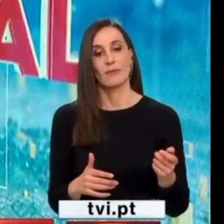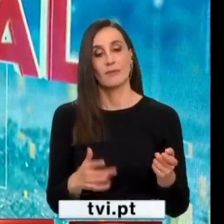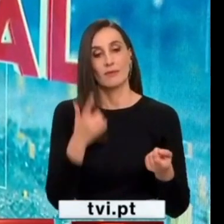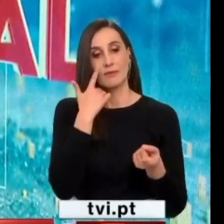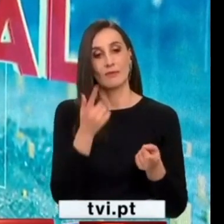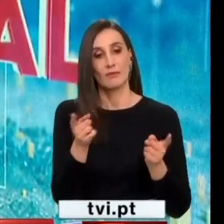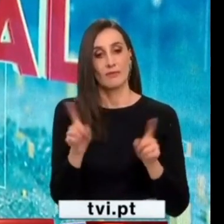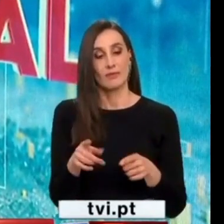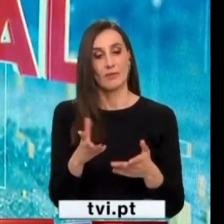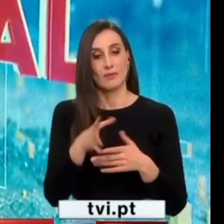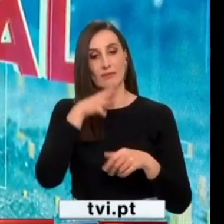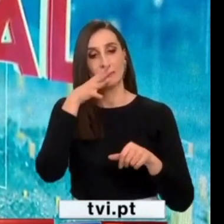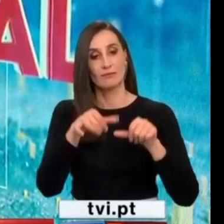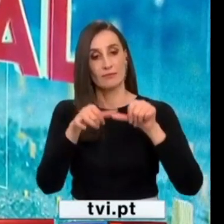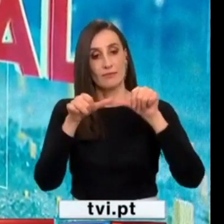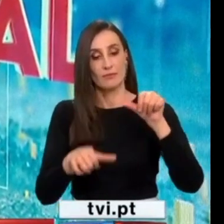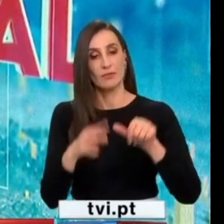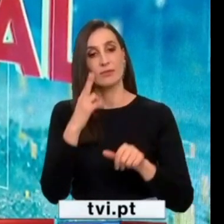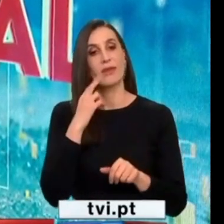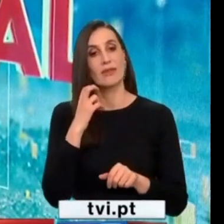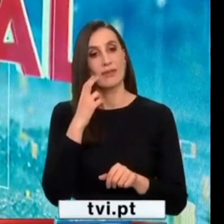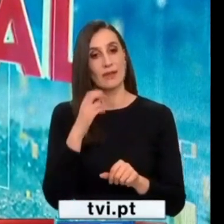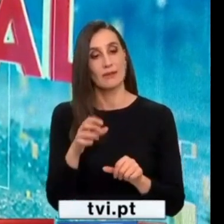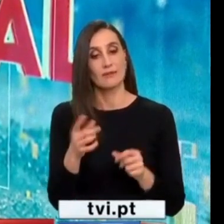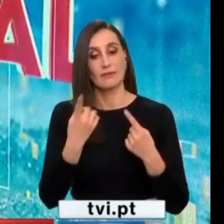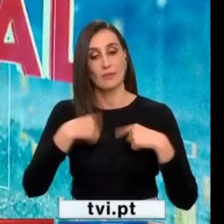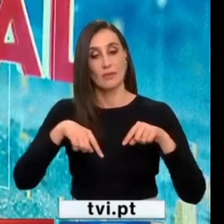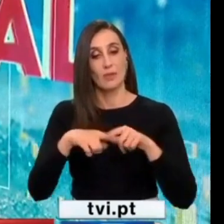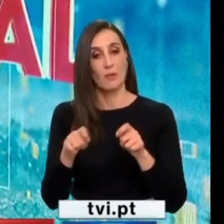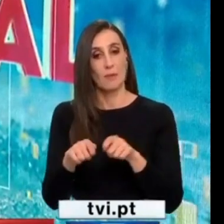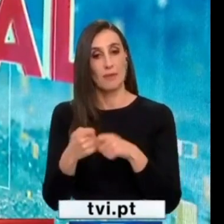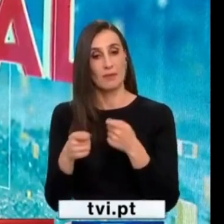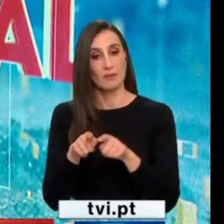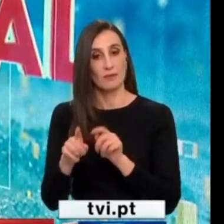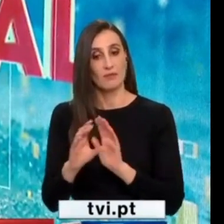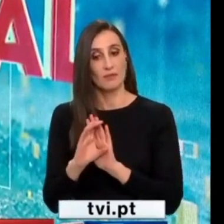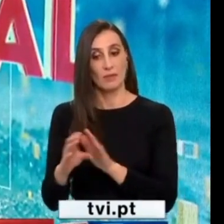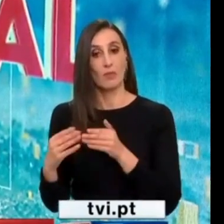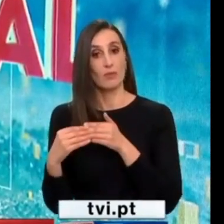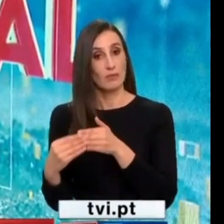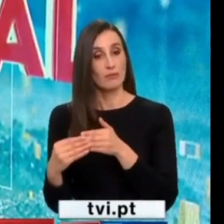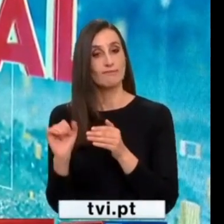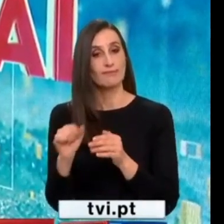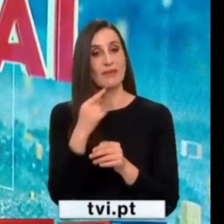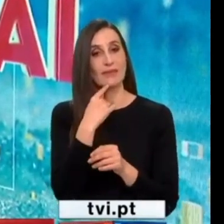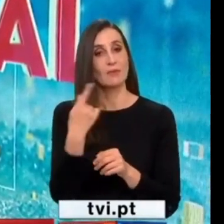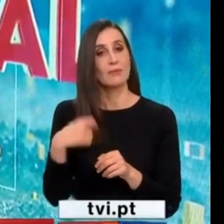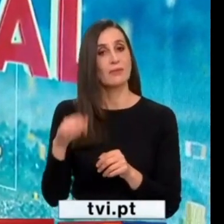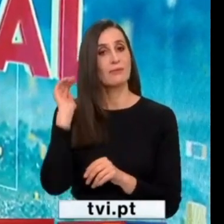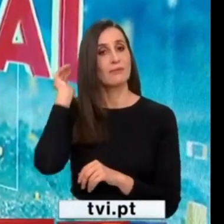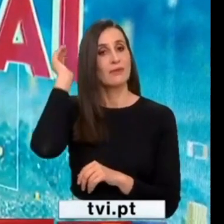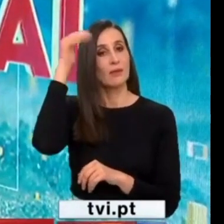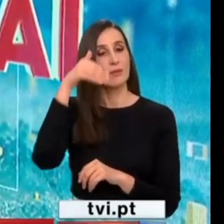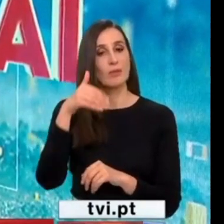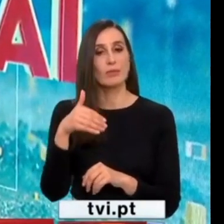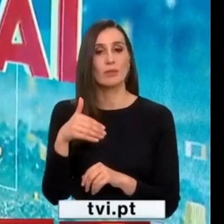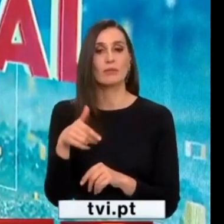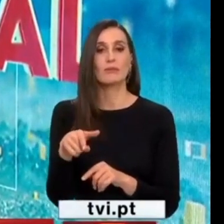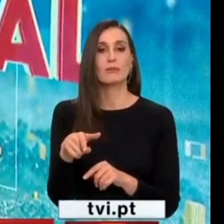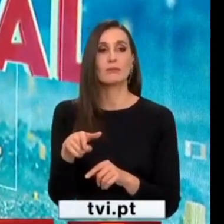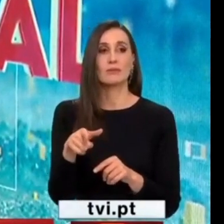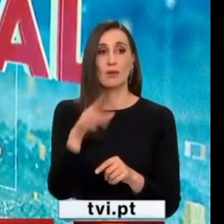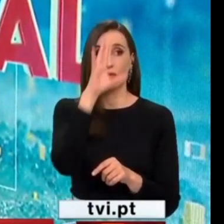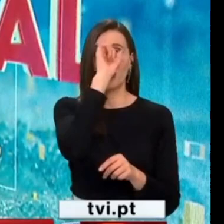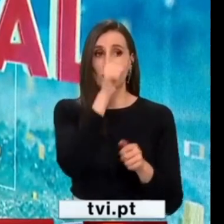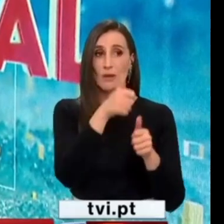Regressamos agora às declarações de André Ventura numa reunião do partido. O líder do Chega considera que o Presidente da República já está a